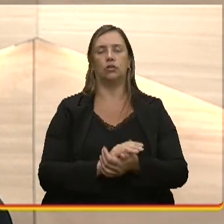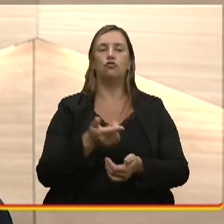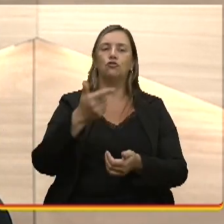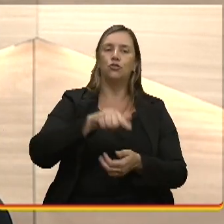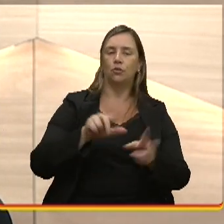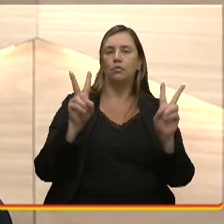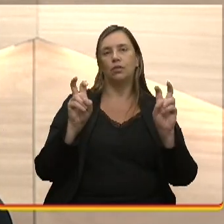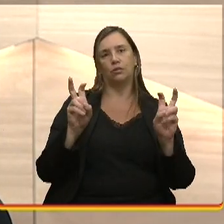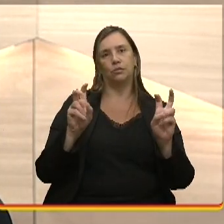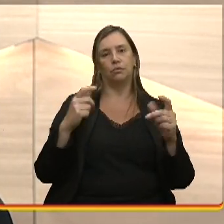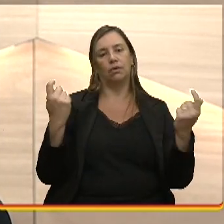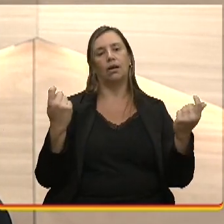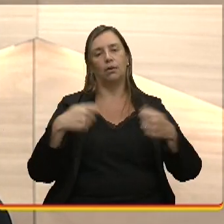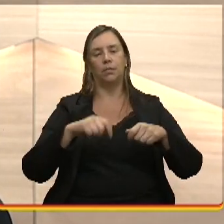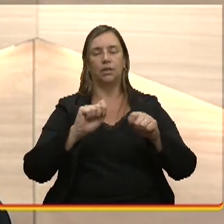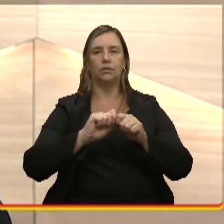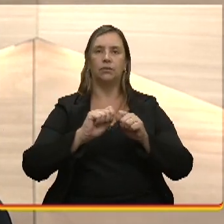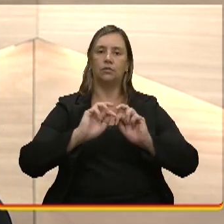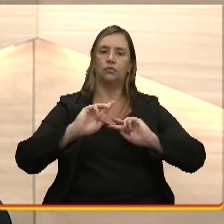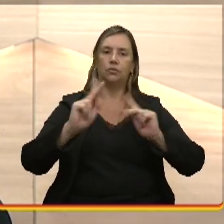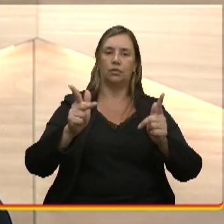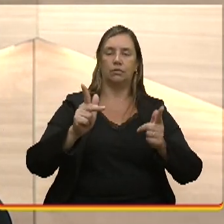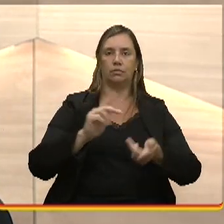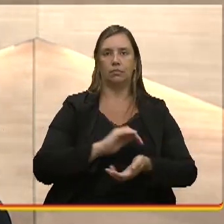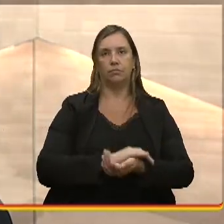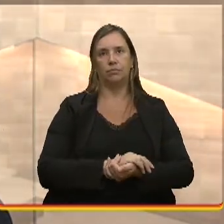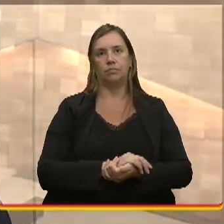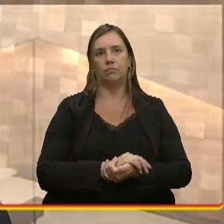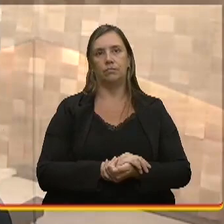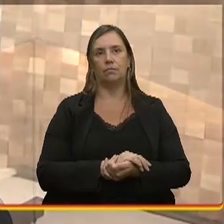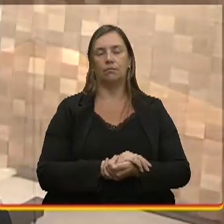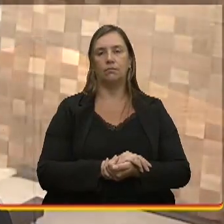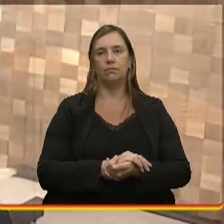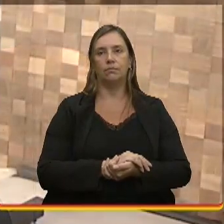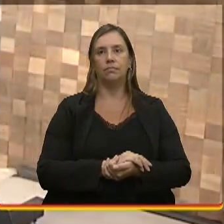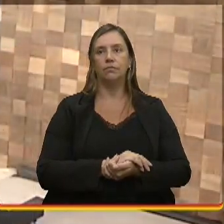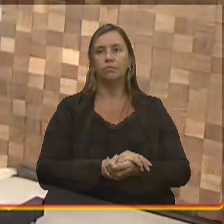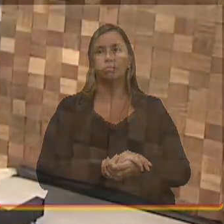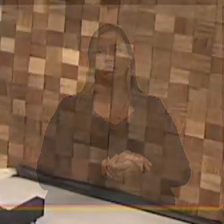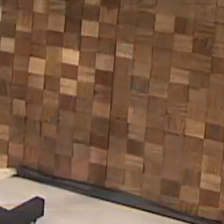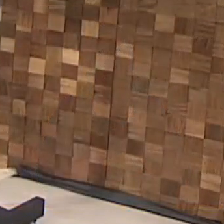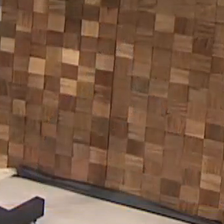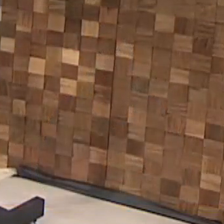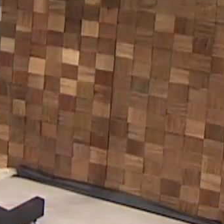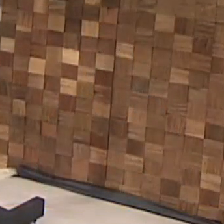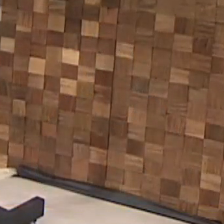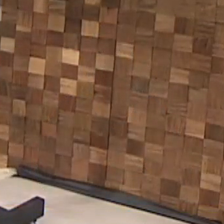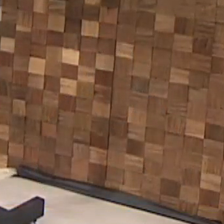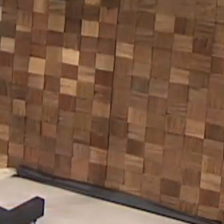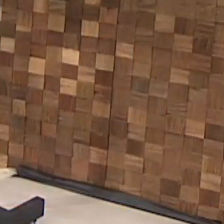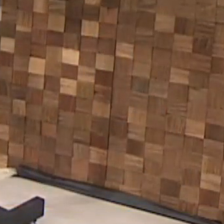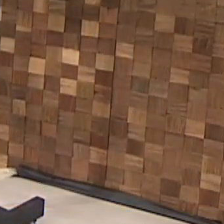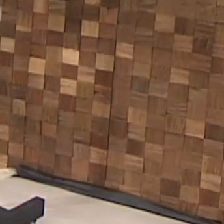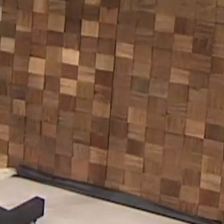gente traz outro assunto, que pode fazer a diferença. Até lá! Obrigada!